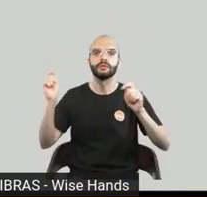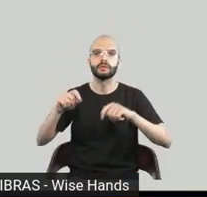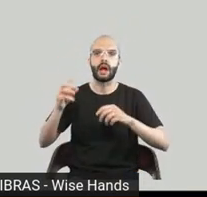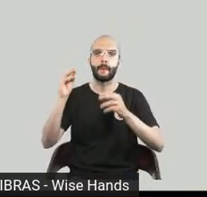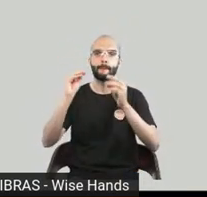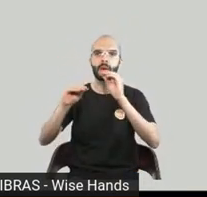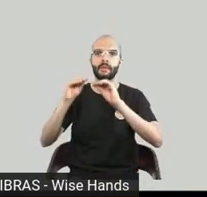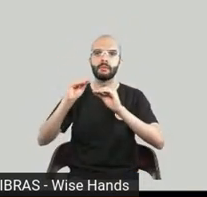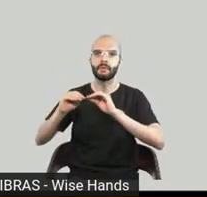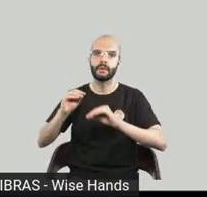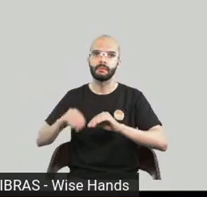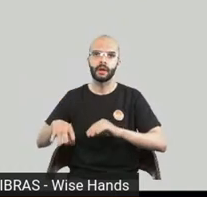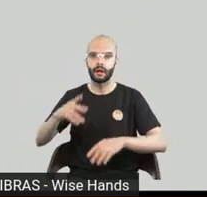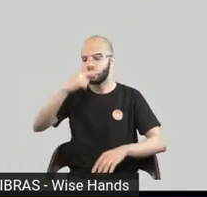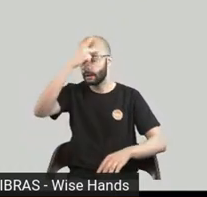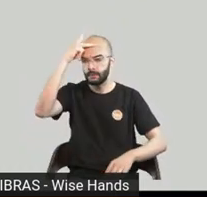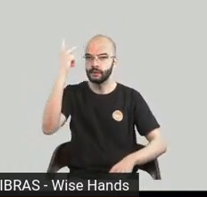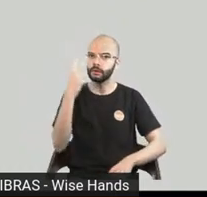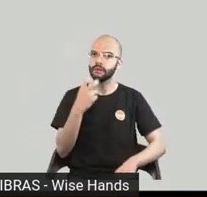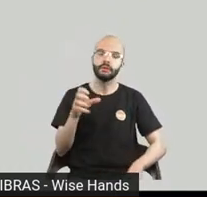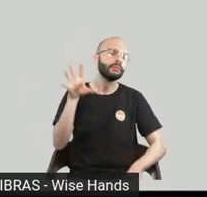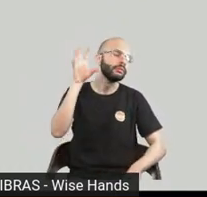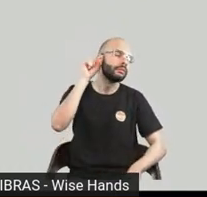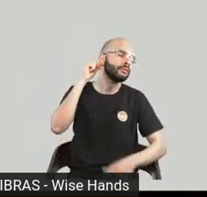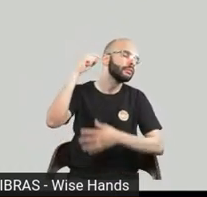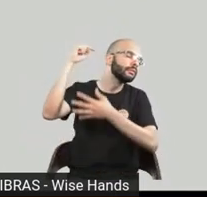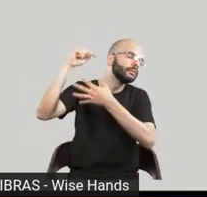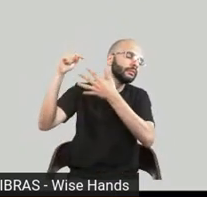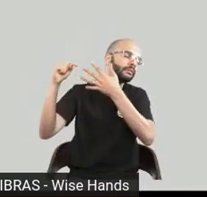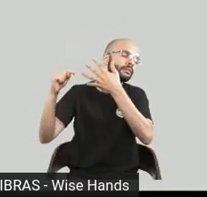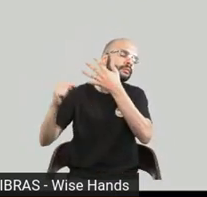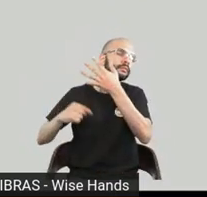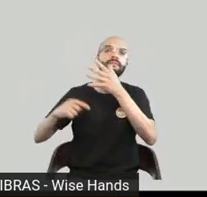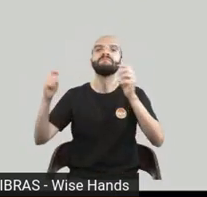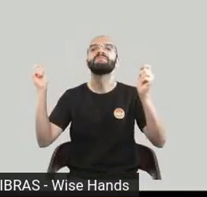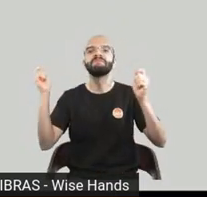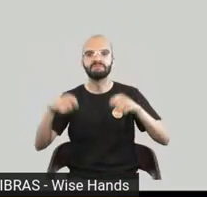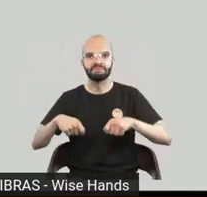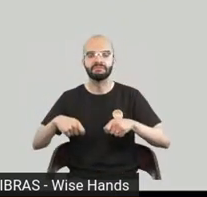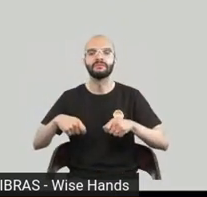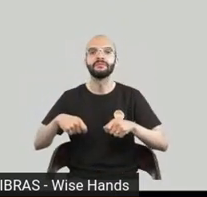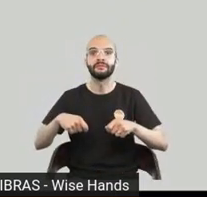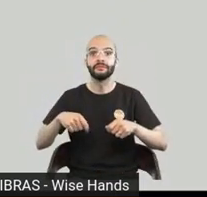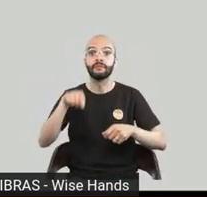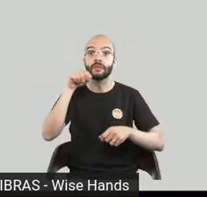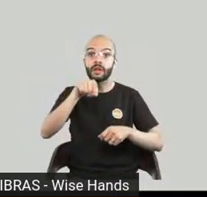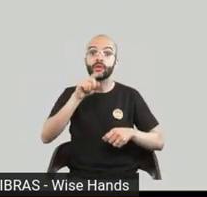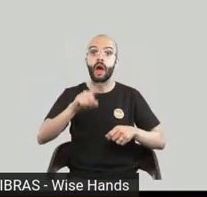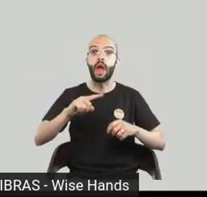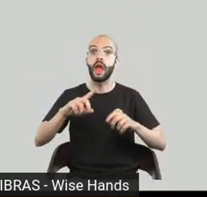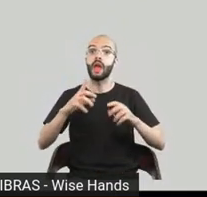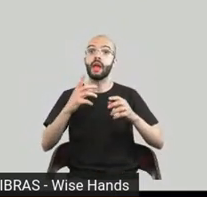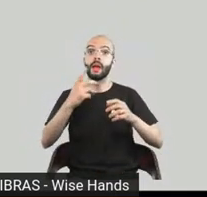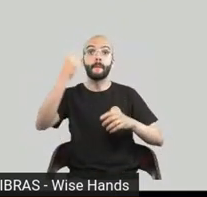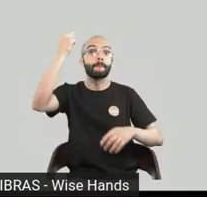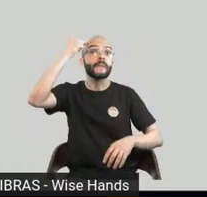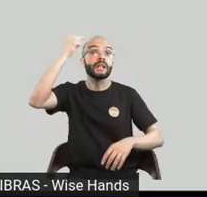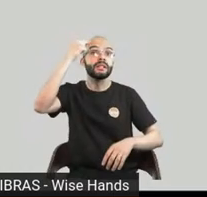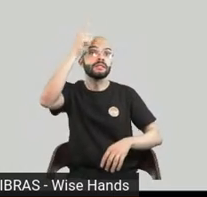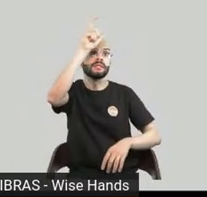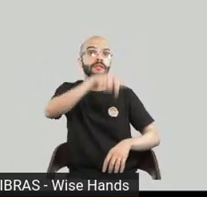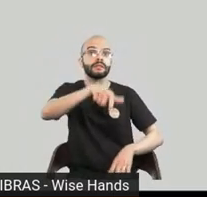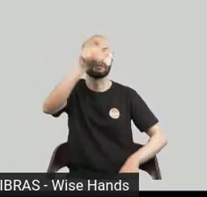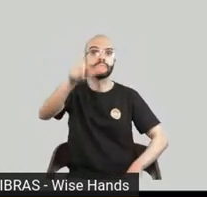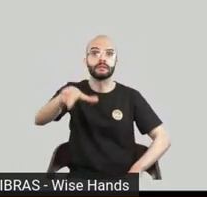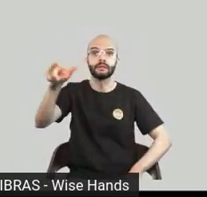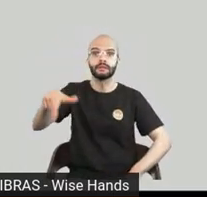pensar mais em casos pontuais e sim pensar no planeta sim pensar em todas as pessoas tem espaço para